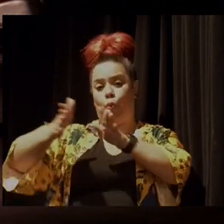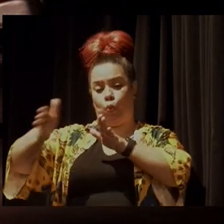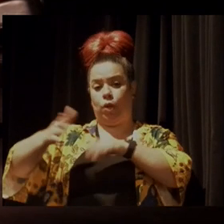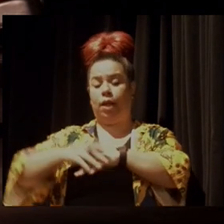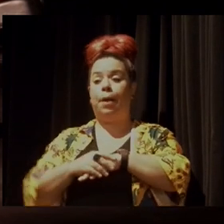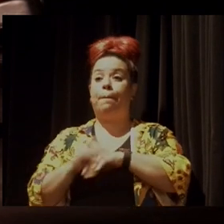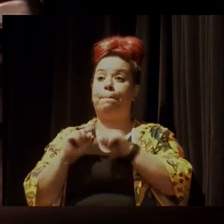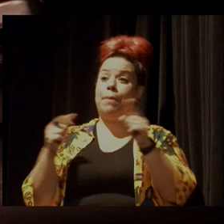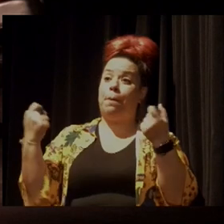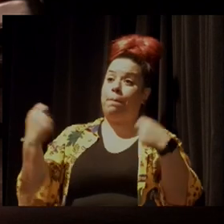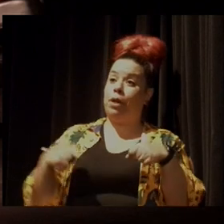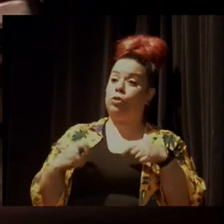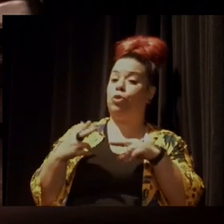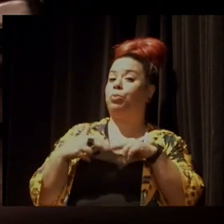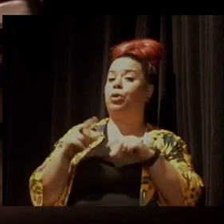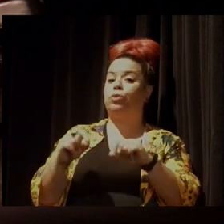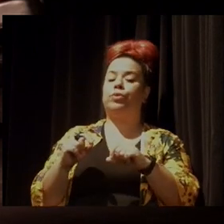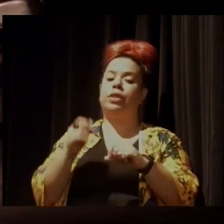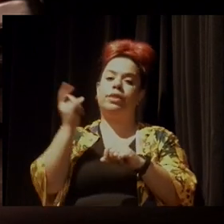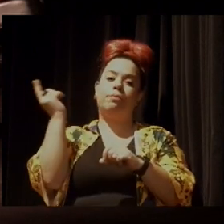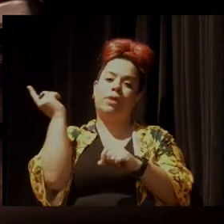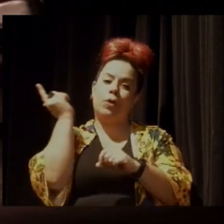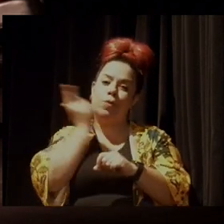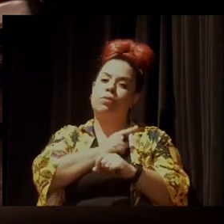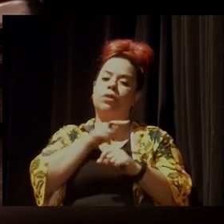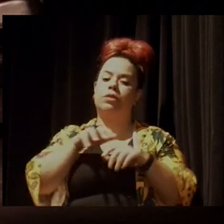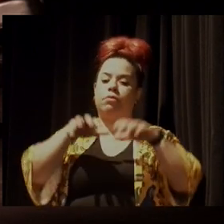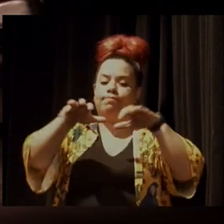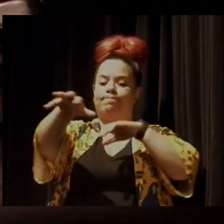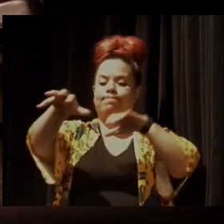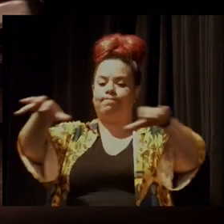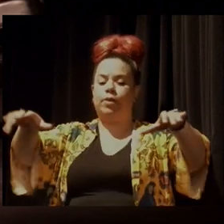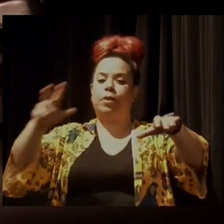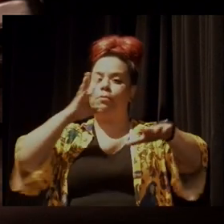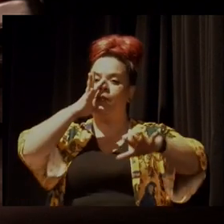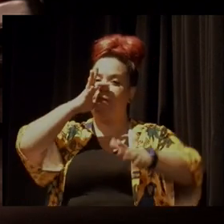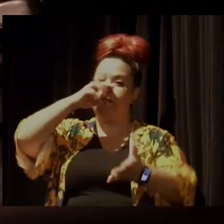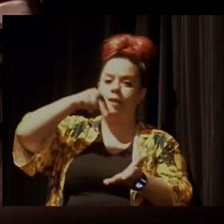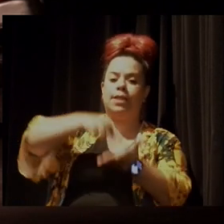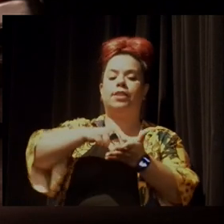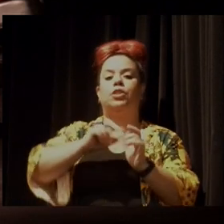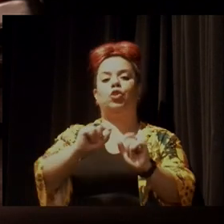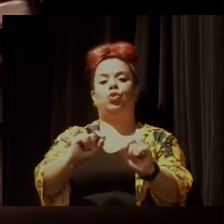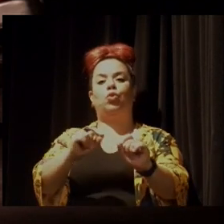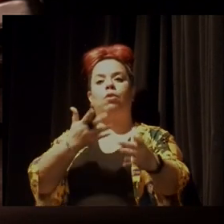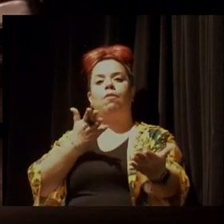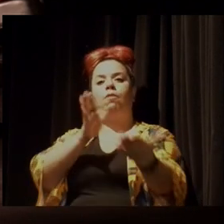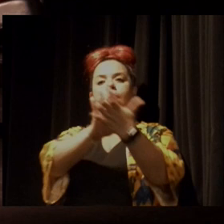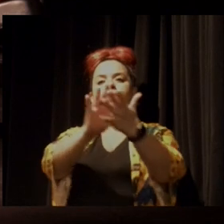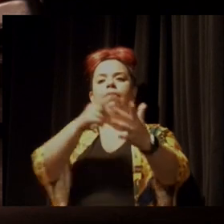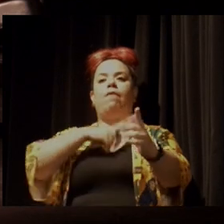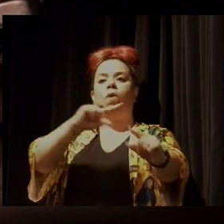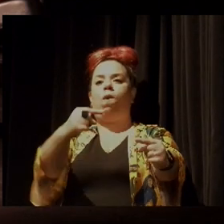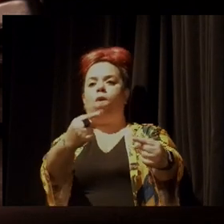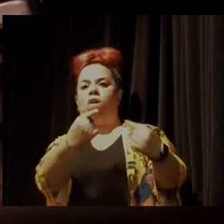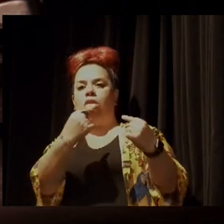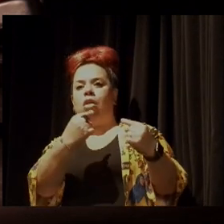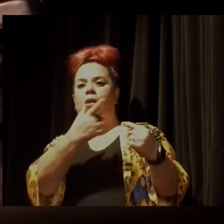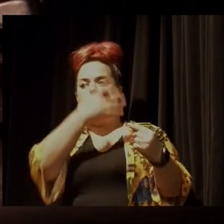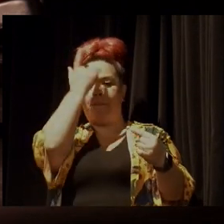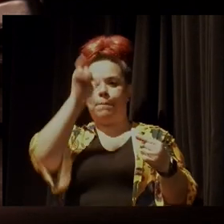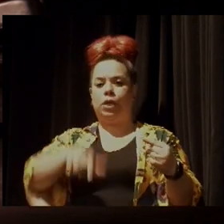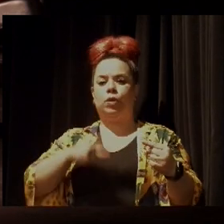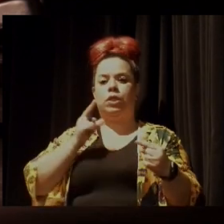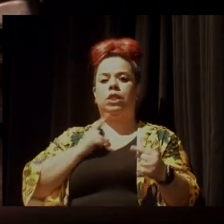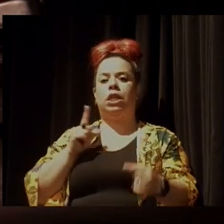naquela época para avançar na conquista do território, para resistir às ameaças de grileiros, de